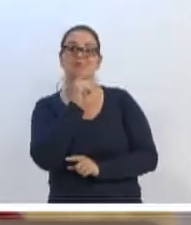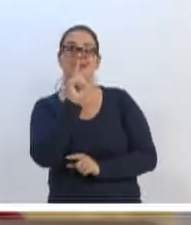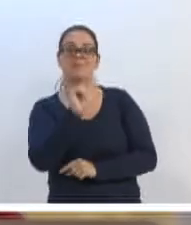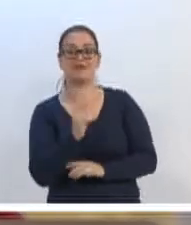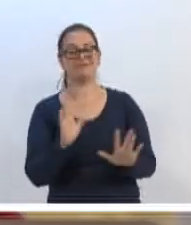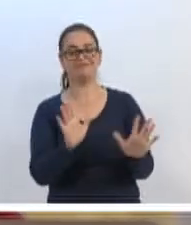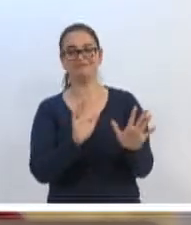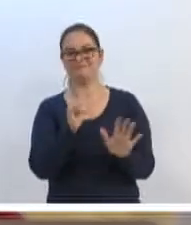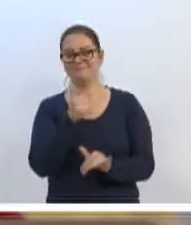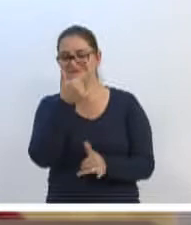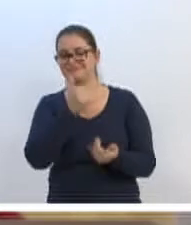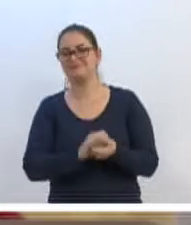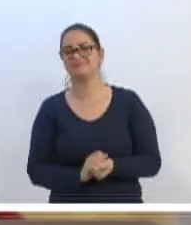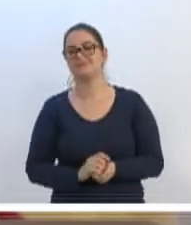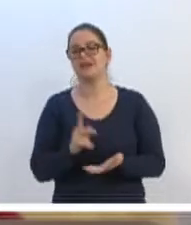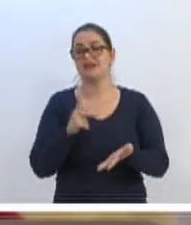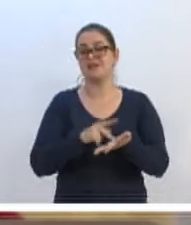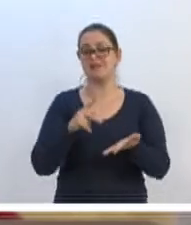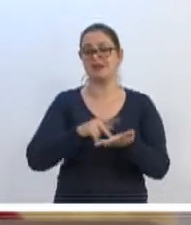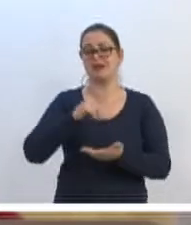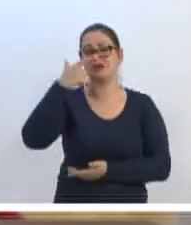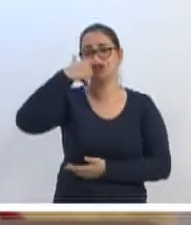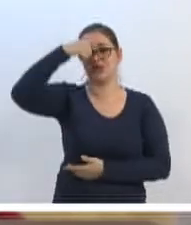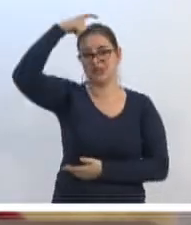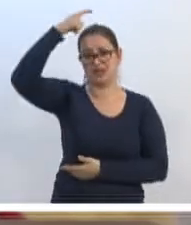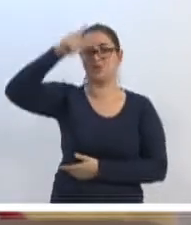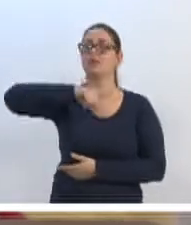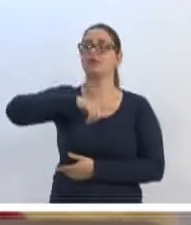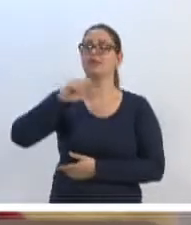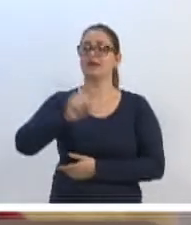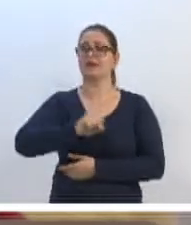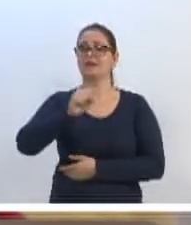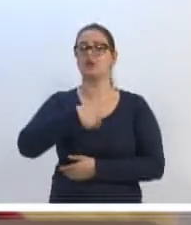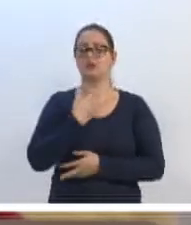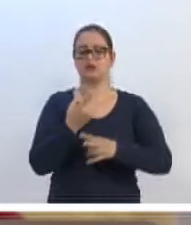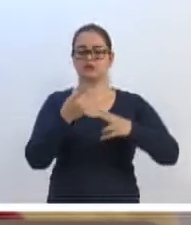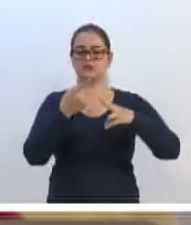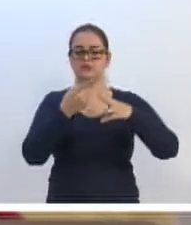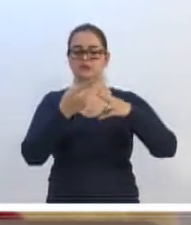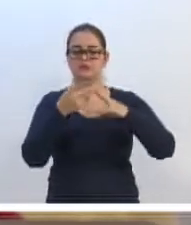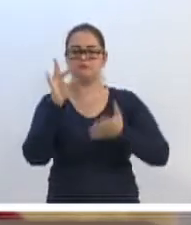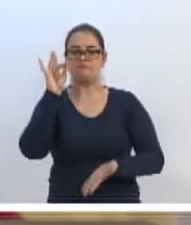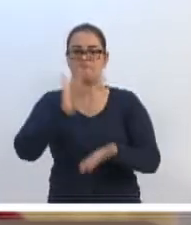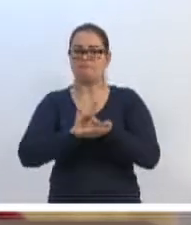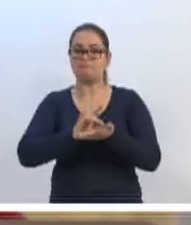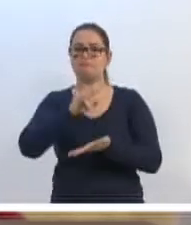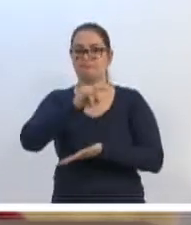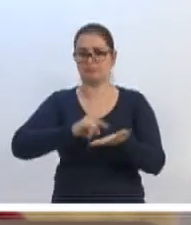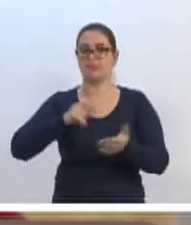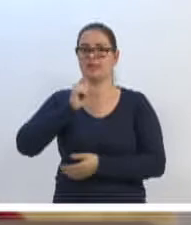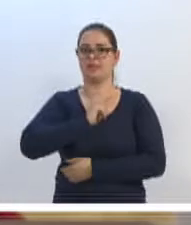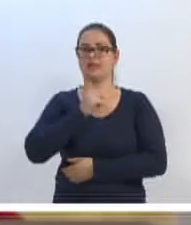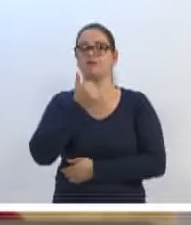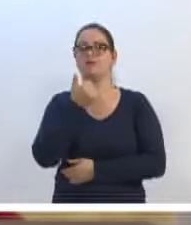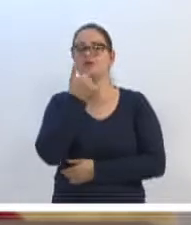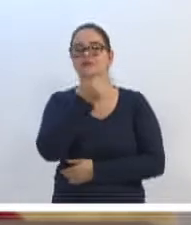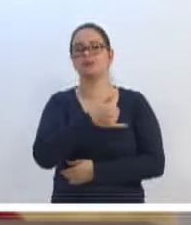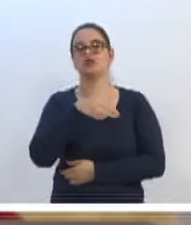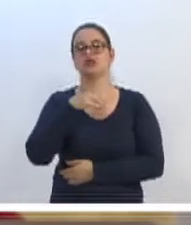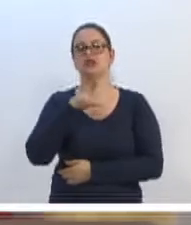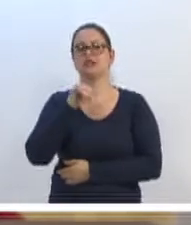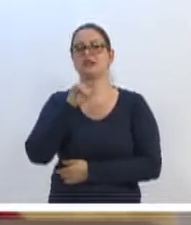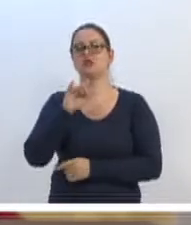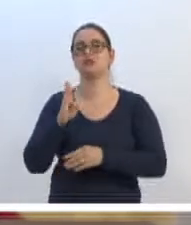Enfim, de verdade, vereador Adriano, existe sim como nós regularizarmos isso. E aí eu vou citar o exemplo do município de Criciúma e